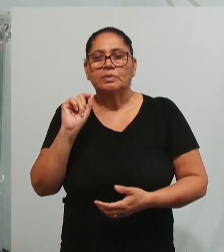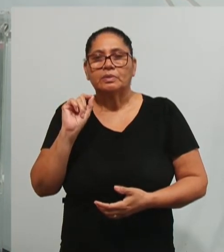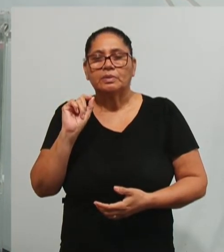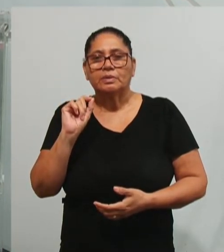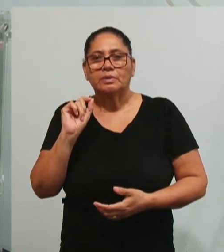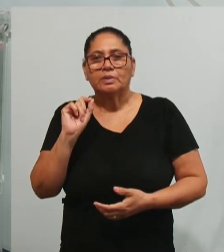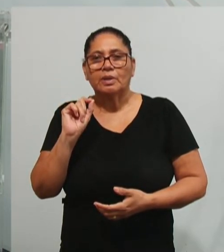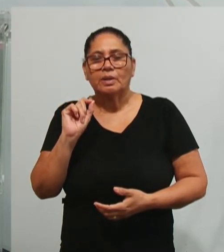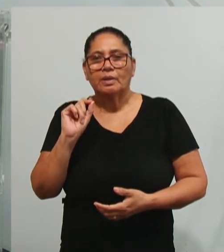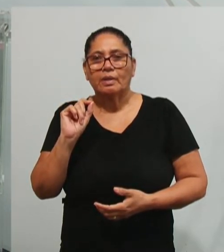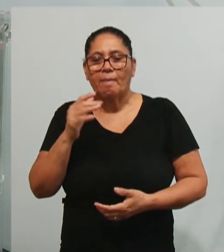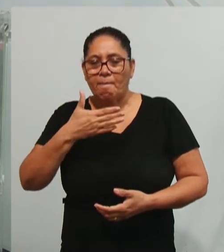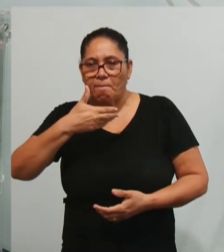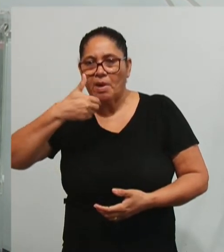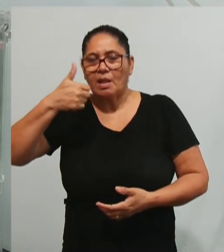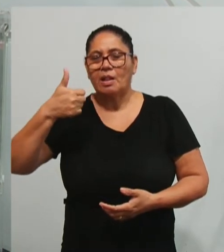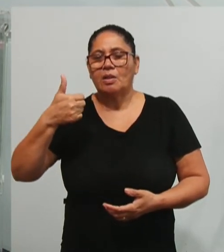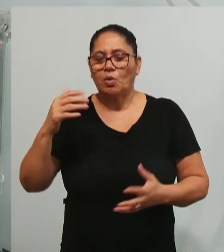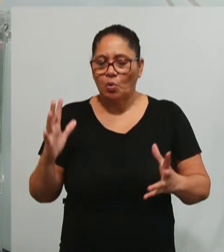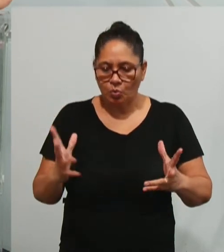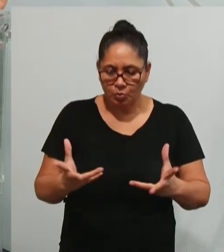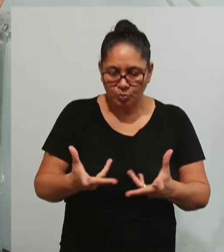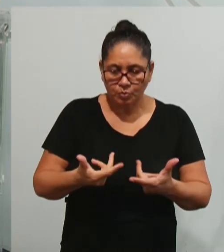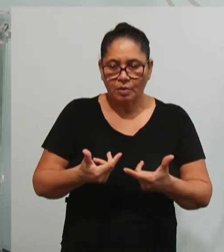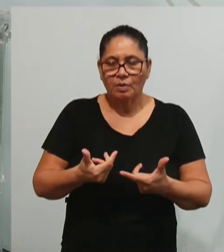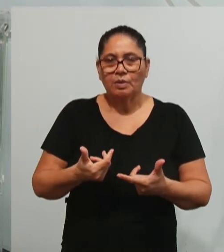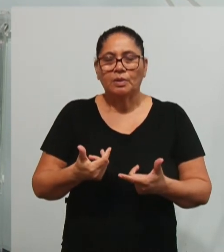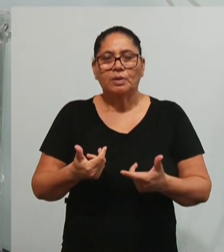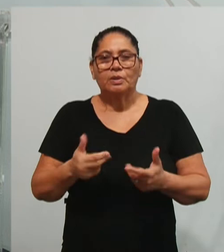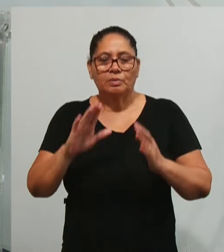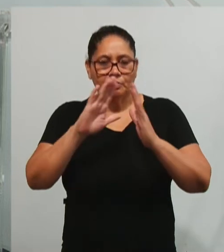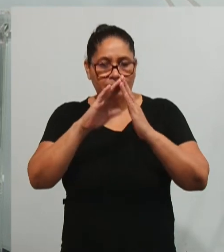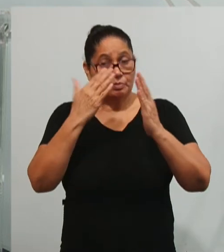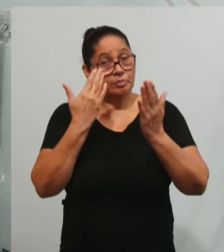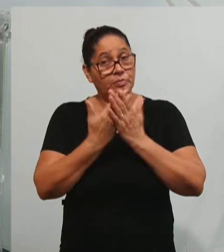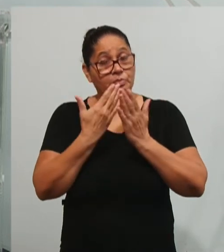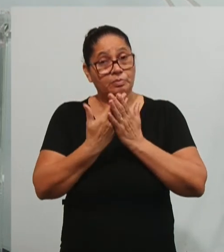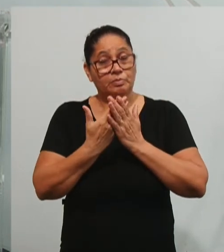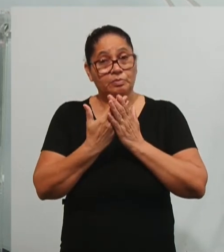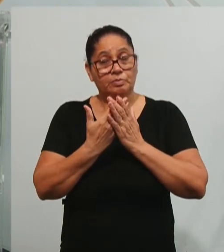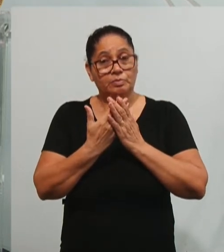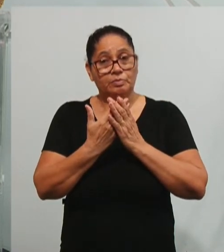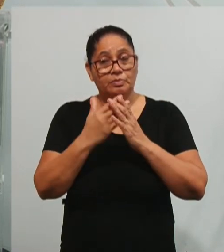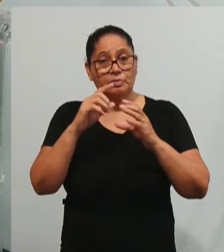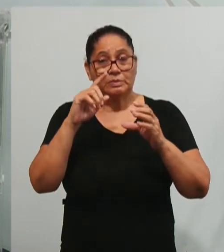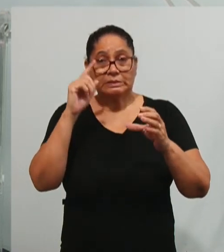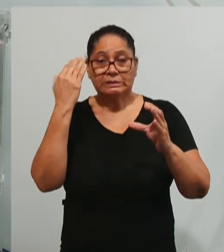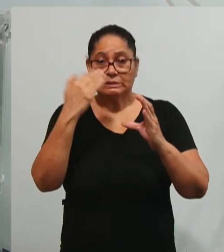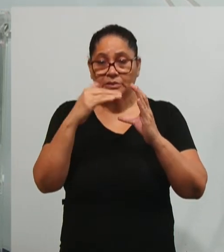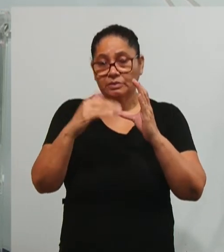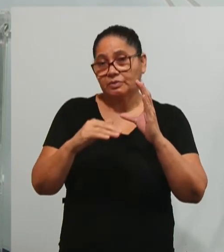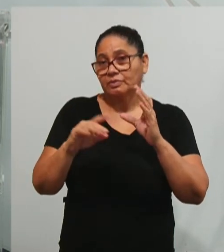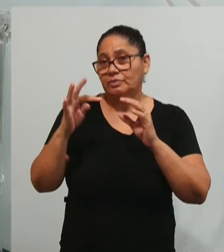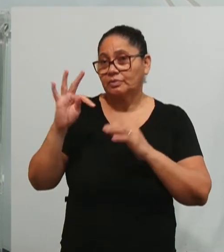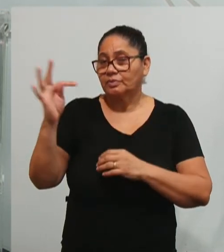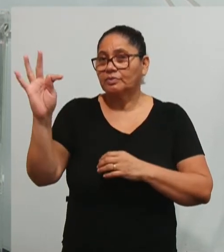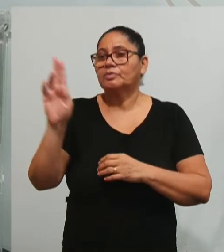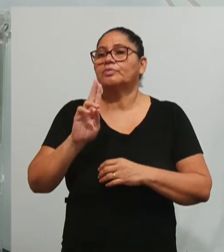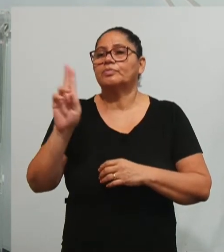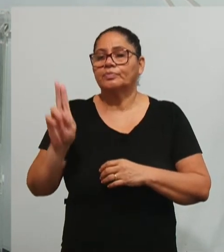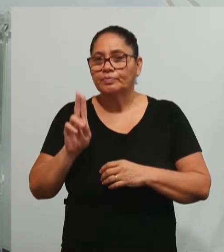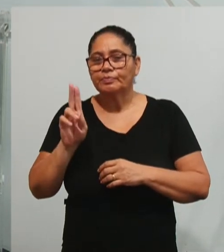útil, eficaz, eficiente para a escola, dentro das outras teorias, a gente vai utilizar.